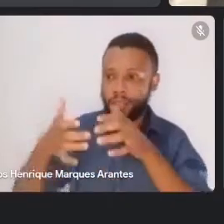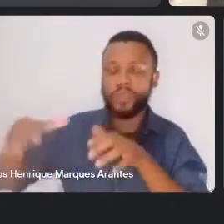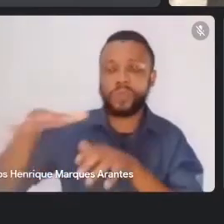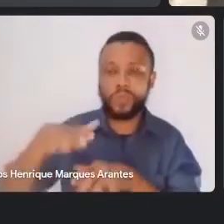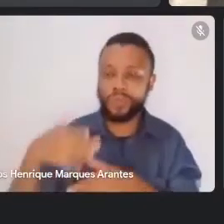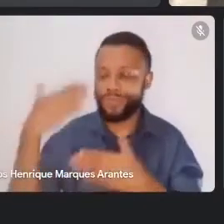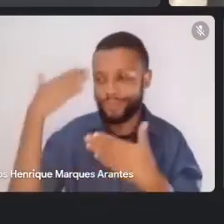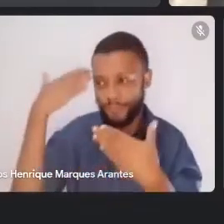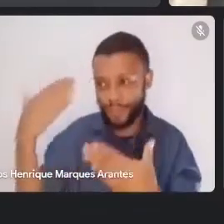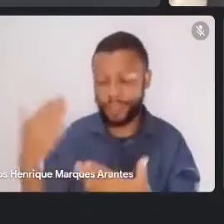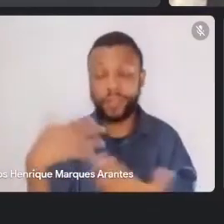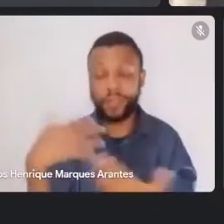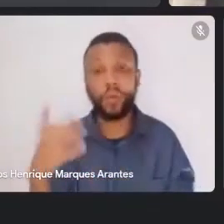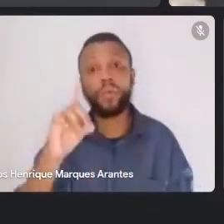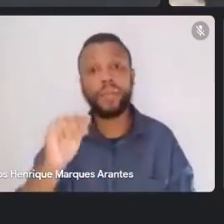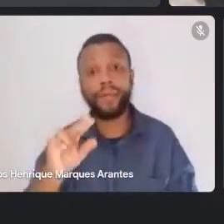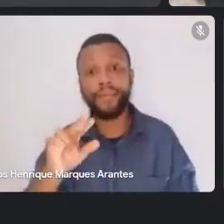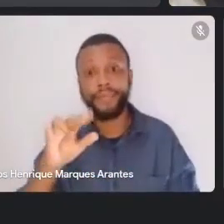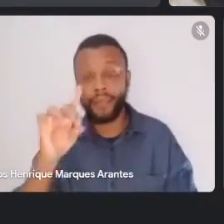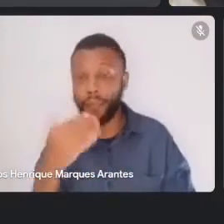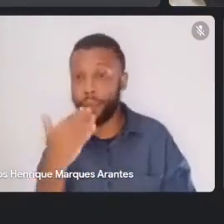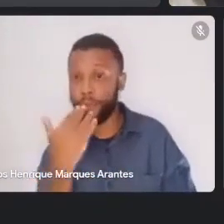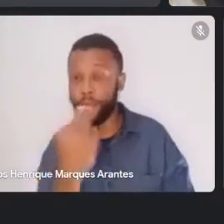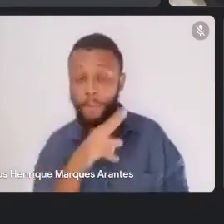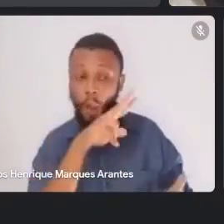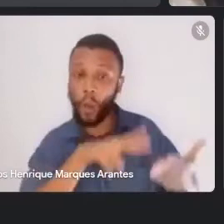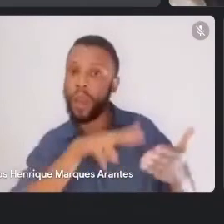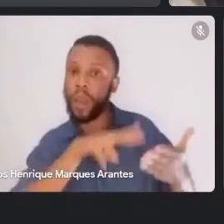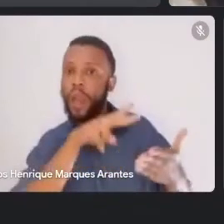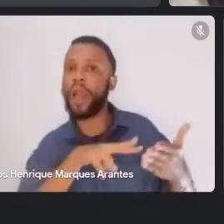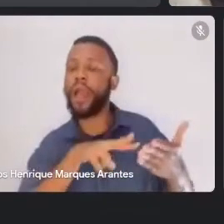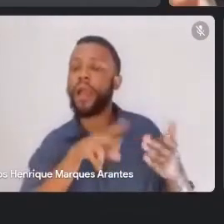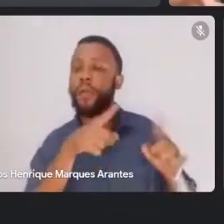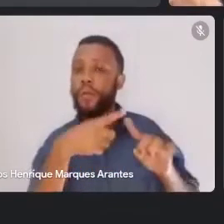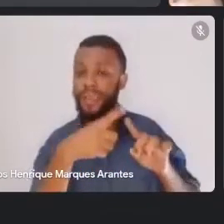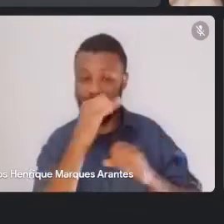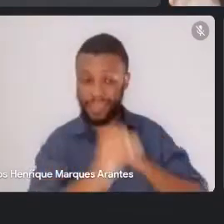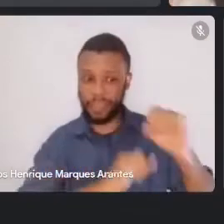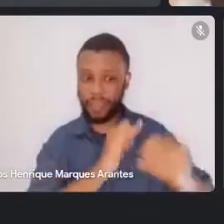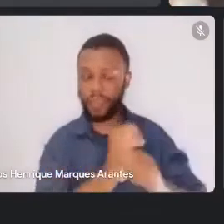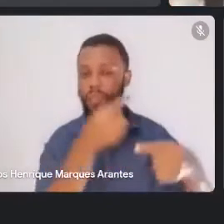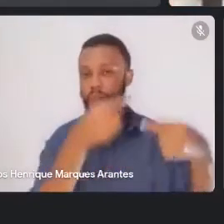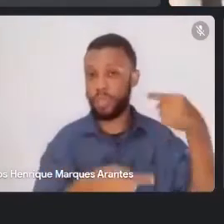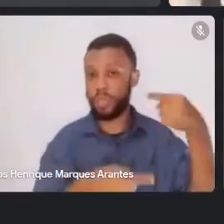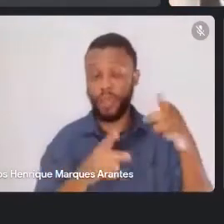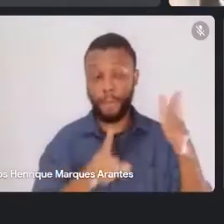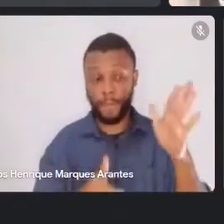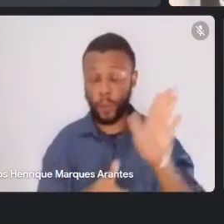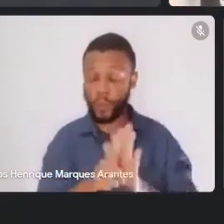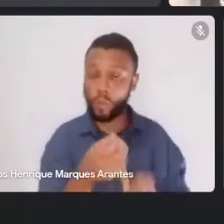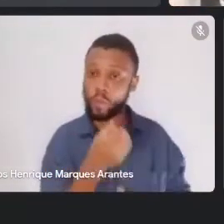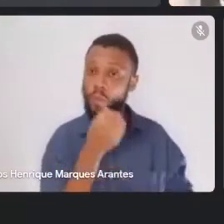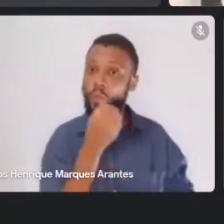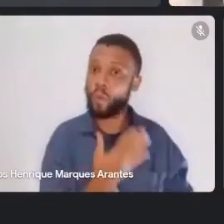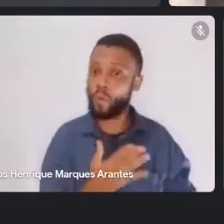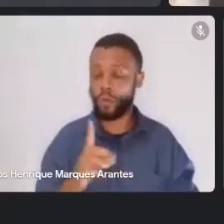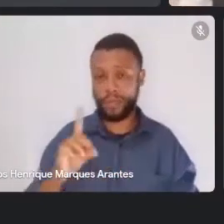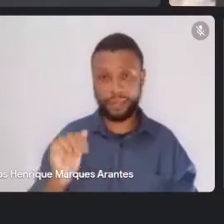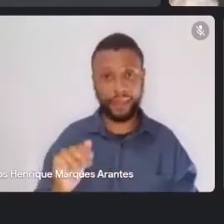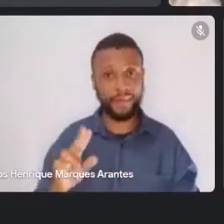me pediu para ler a pergunta dele, porque ele está tendo problemas de conexão. E é uma pergunta muito bacana. Davi pergunta o seguinte.